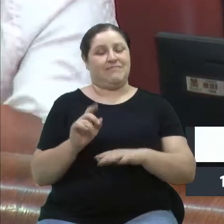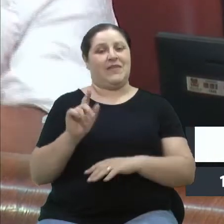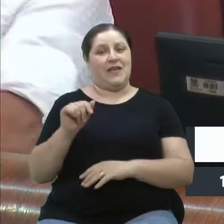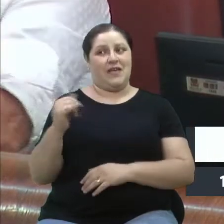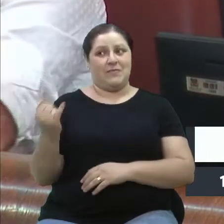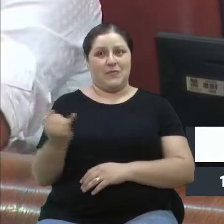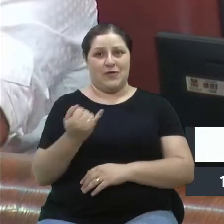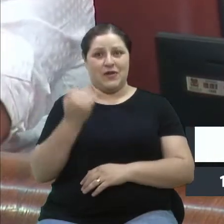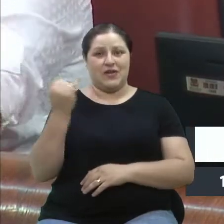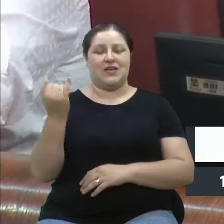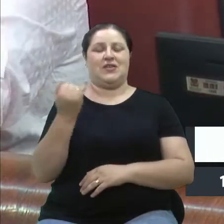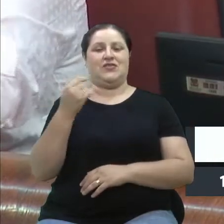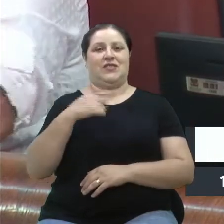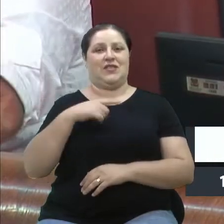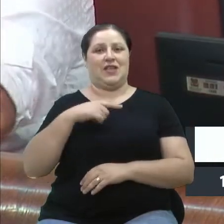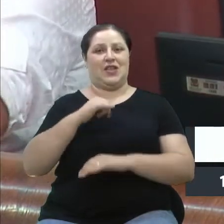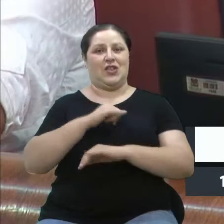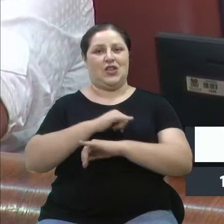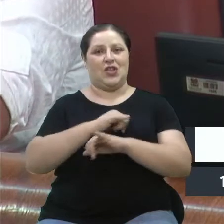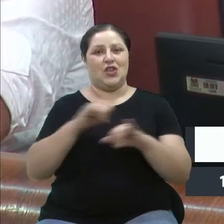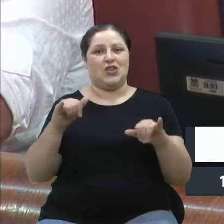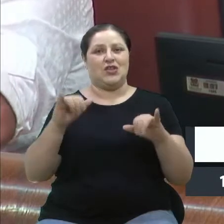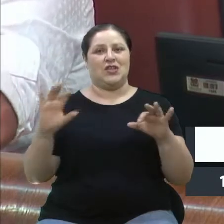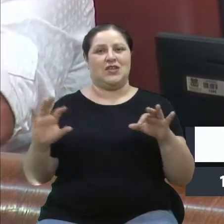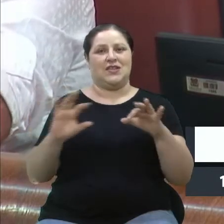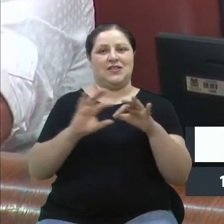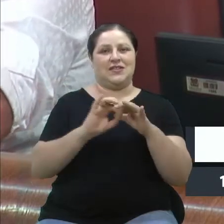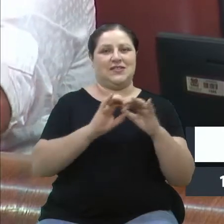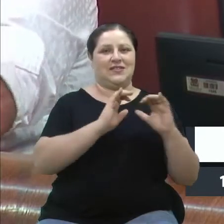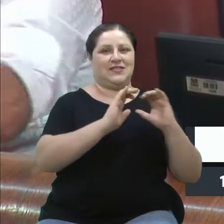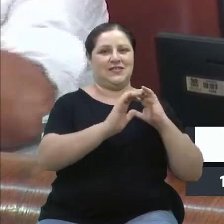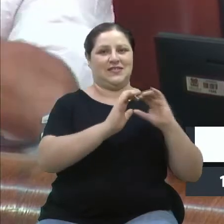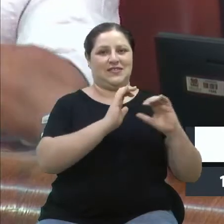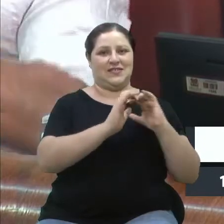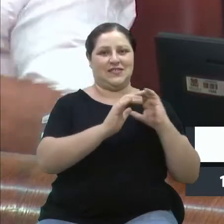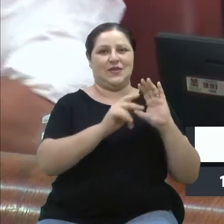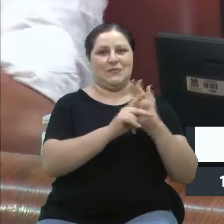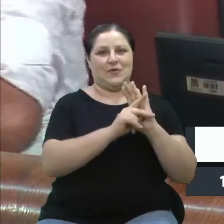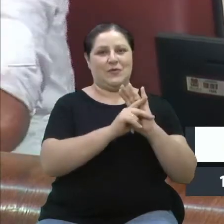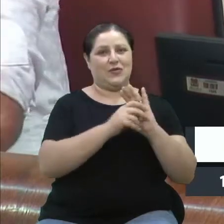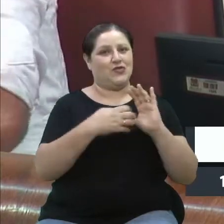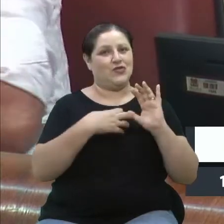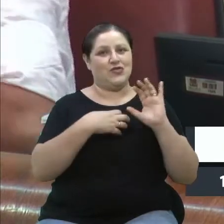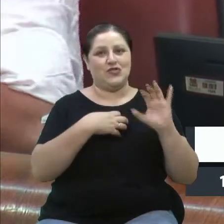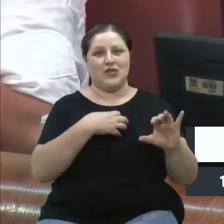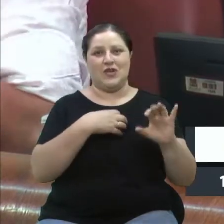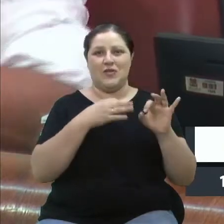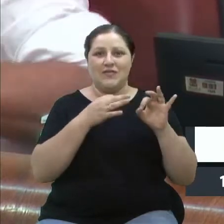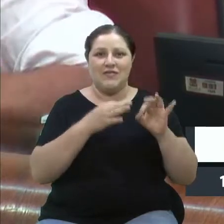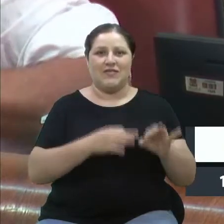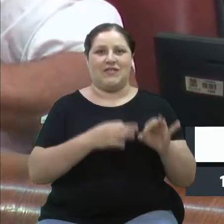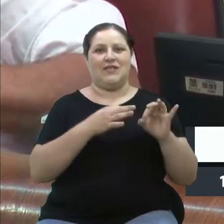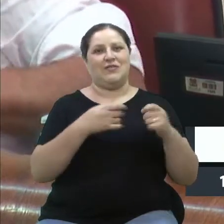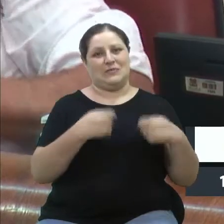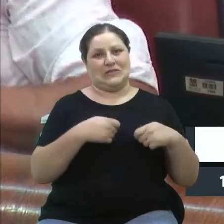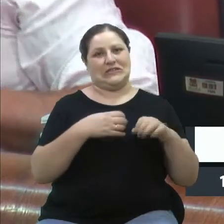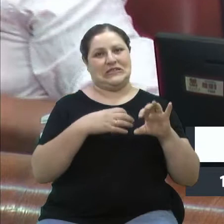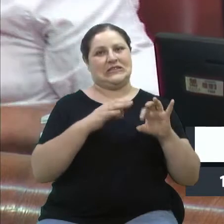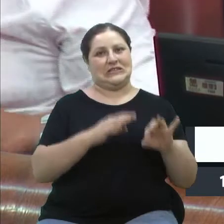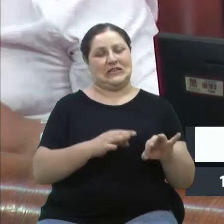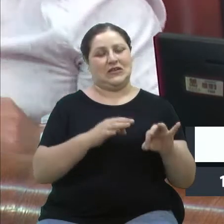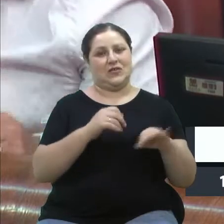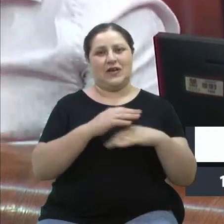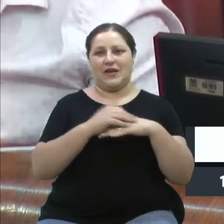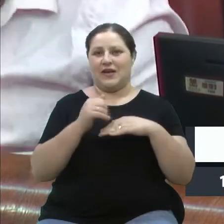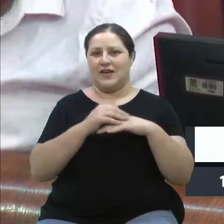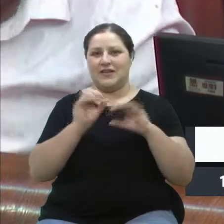vinculadas à comunicação, que saia no jeito certo, no jeito que deve ser certo. Então, tenho um carinho especial